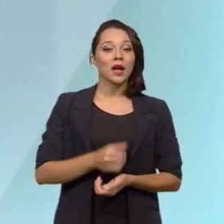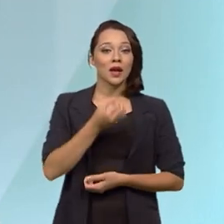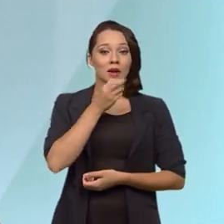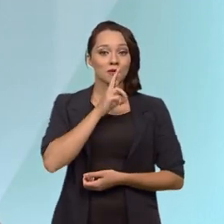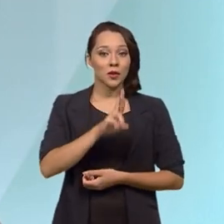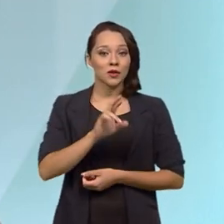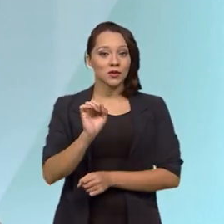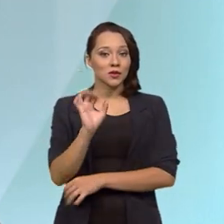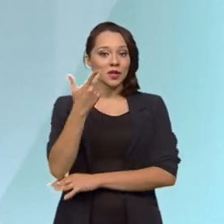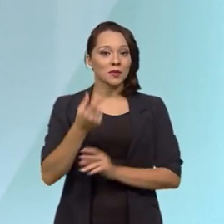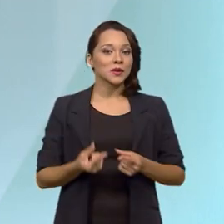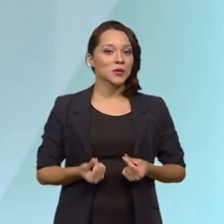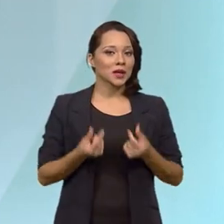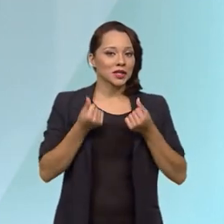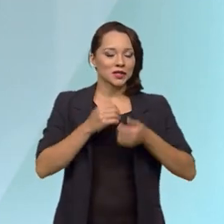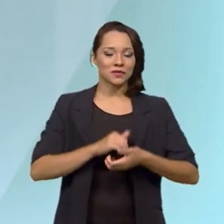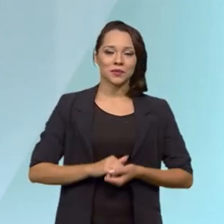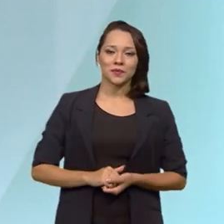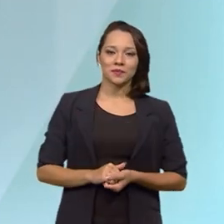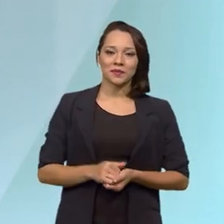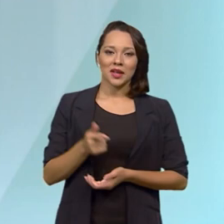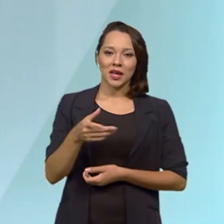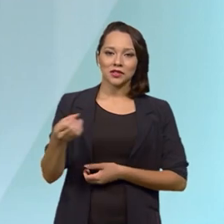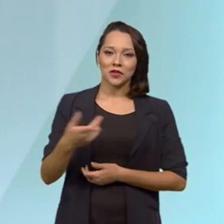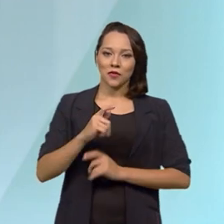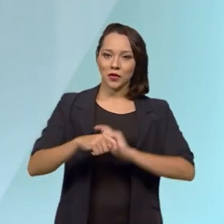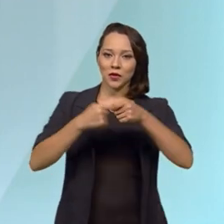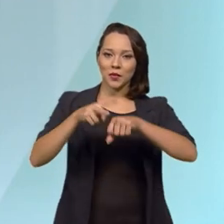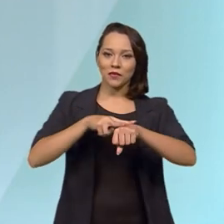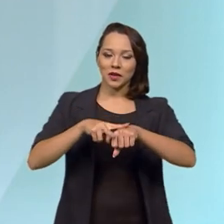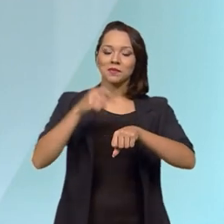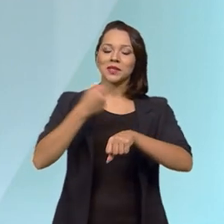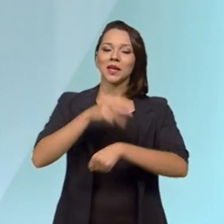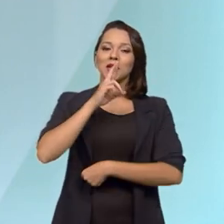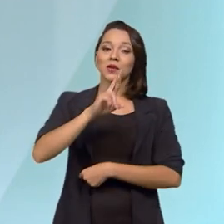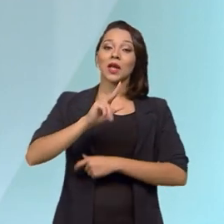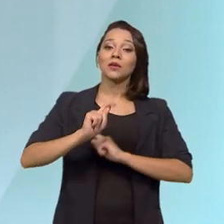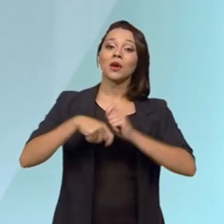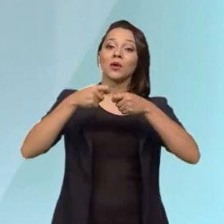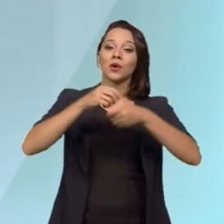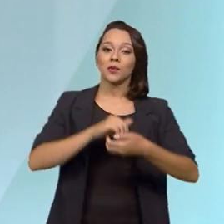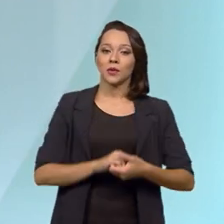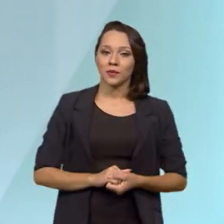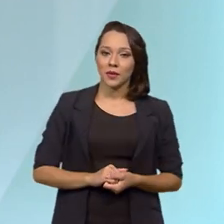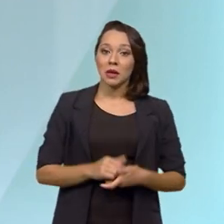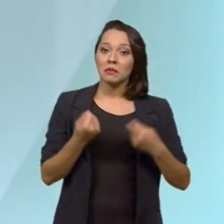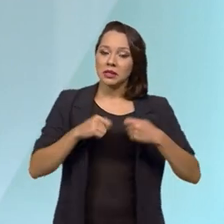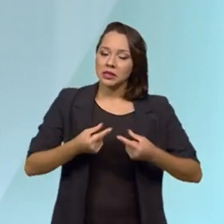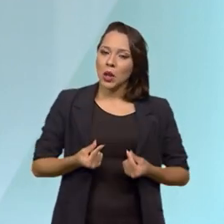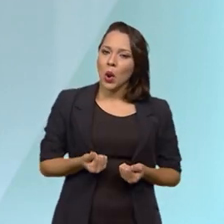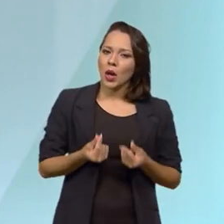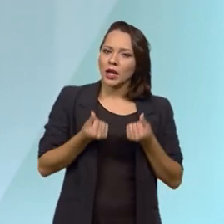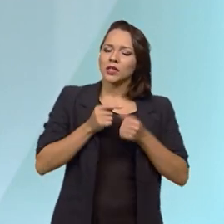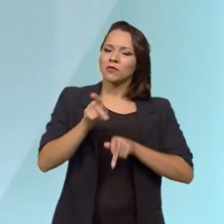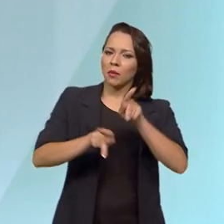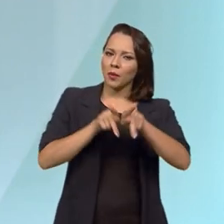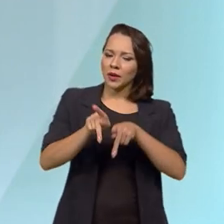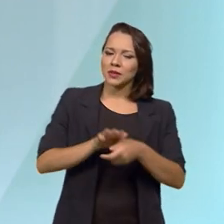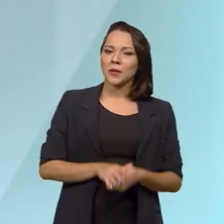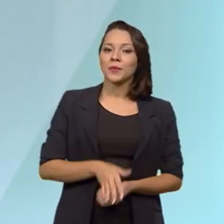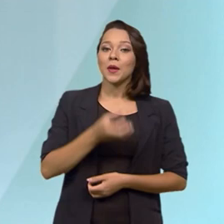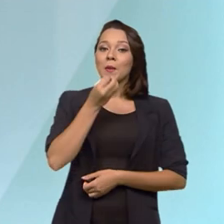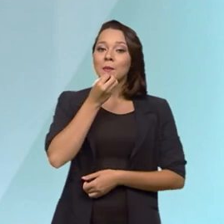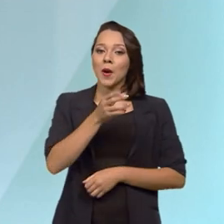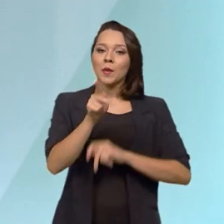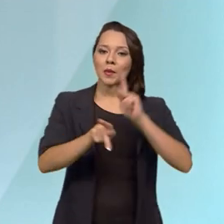climáticas lucrativas. Essa nova economia verde tem que dar resultado econômico. Tem que ser lucrativo para a população. Tem que